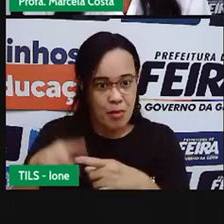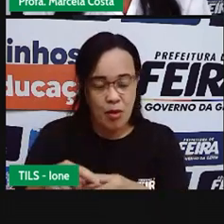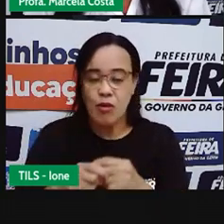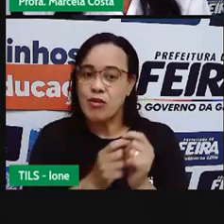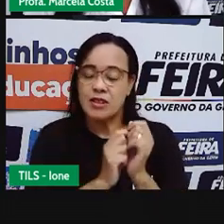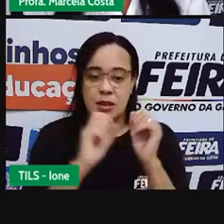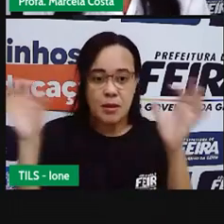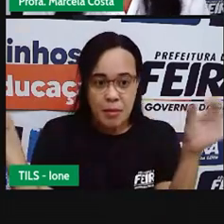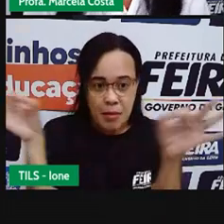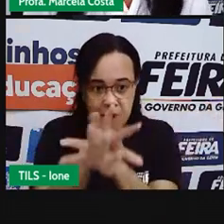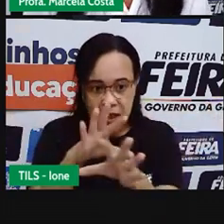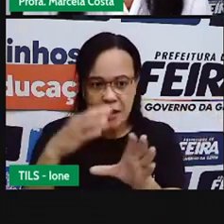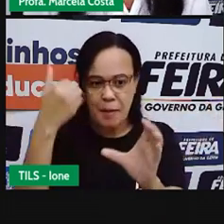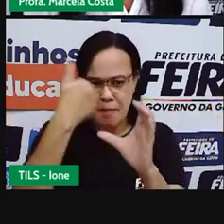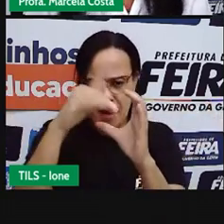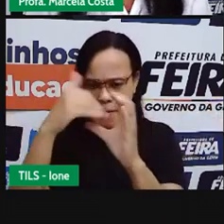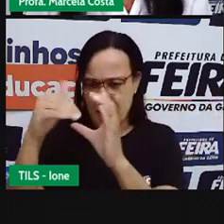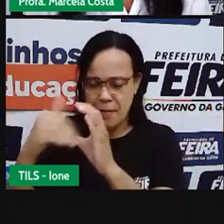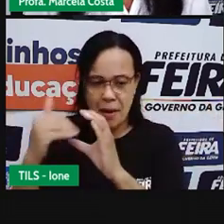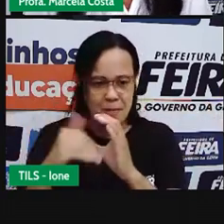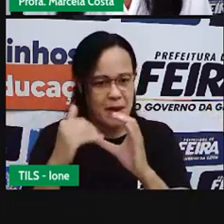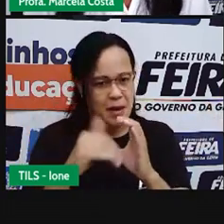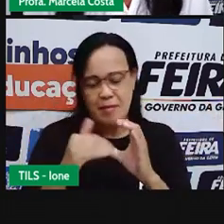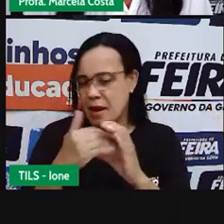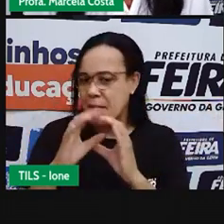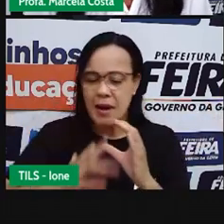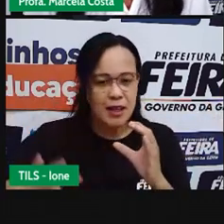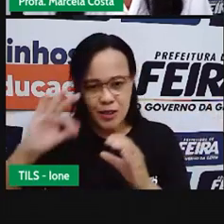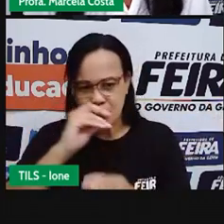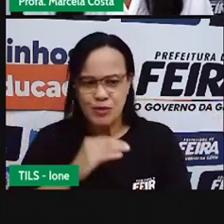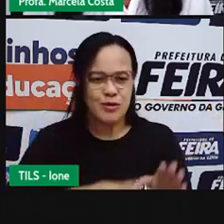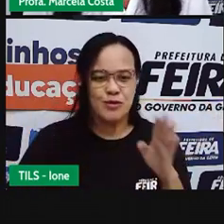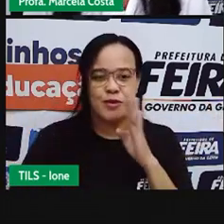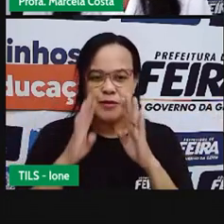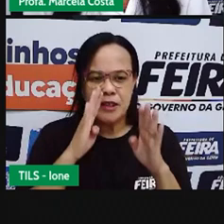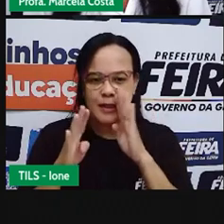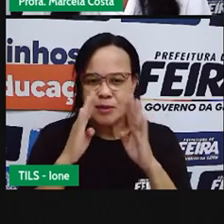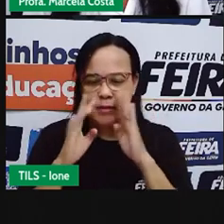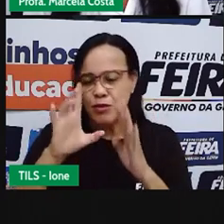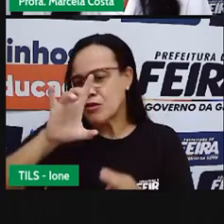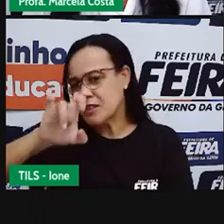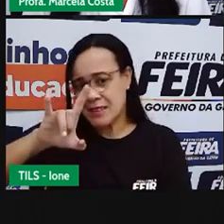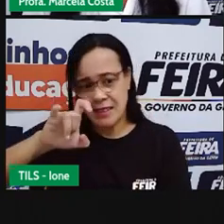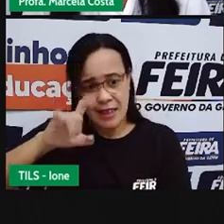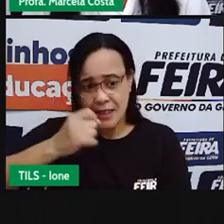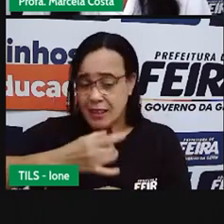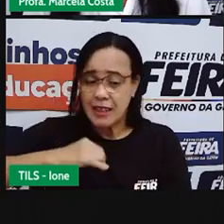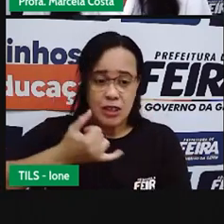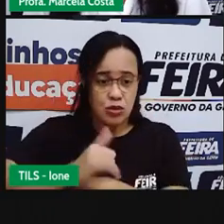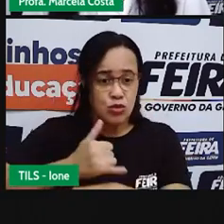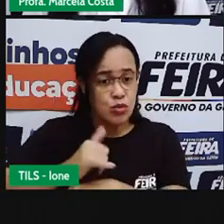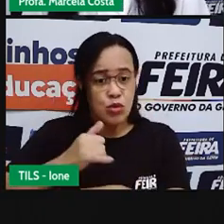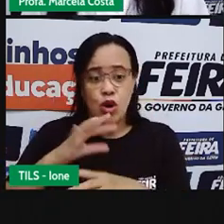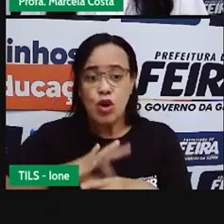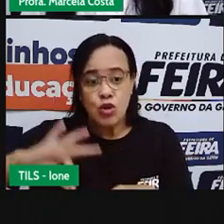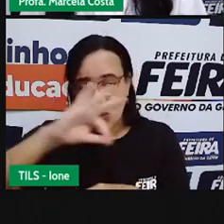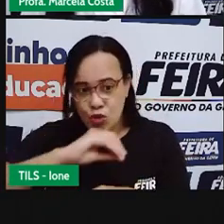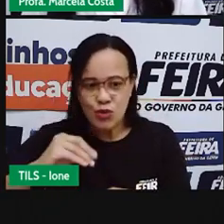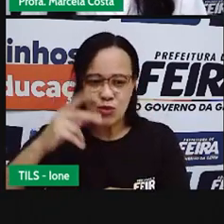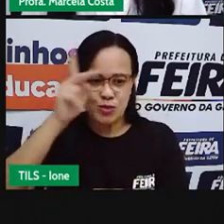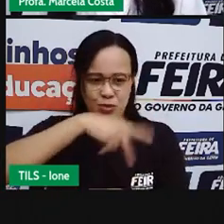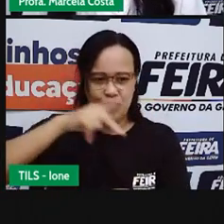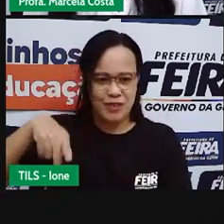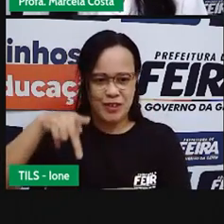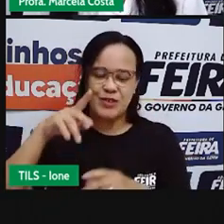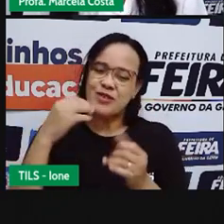que você tiver feito esse vídeo. Compartilha com a professora da sua escola. Pra que ela saiba que você tá acompanhando as atividades do